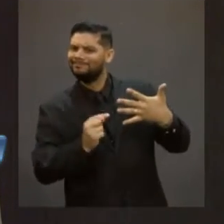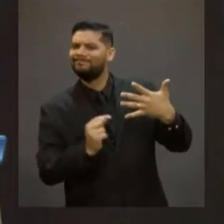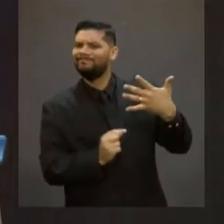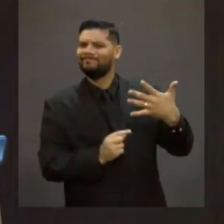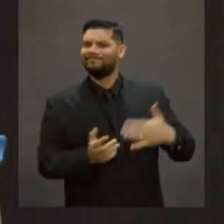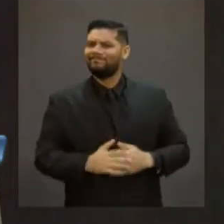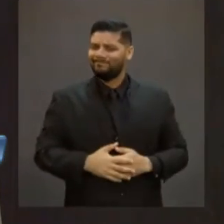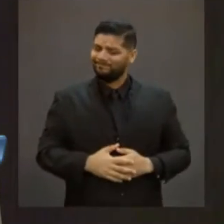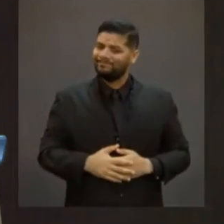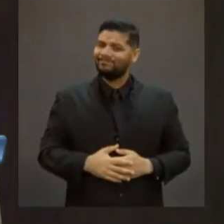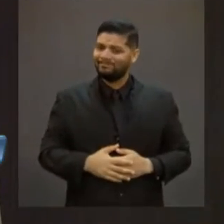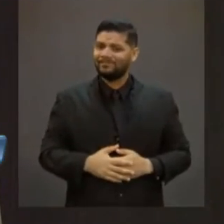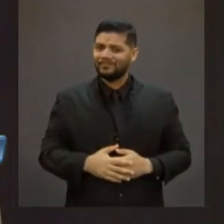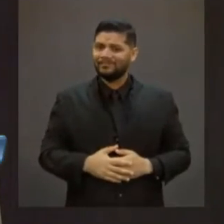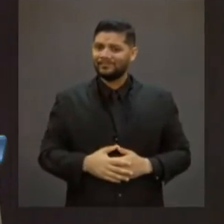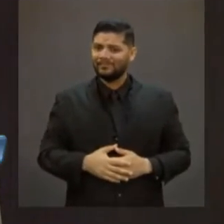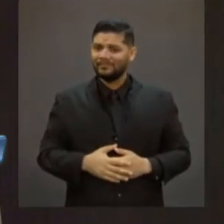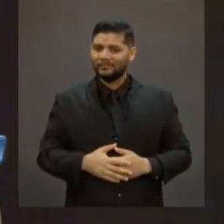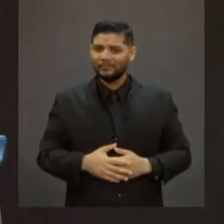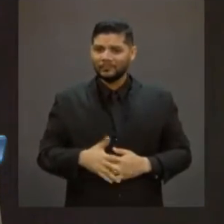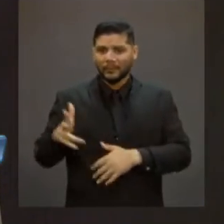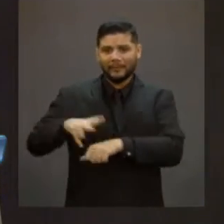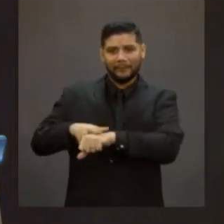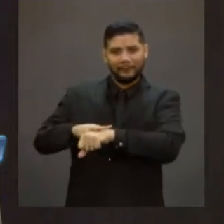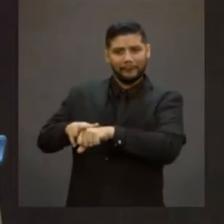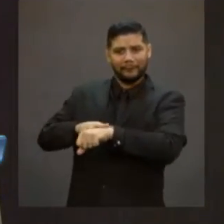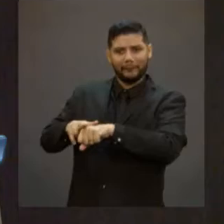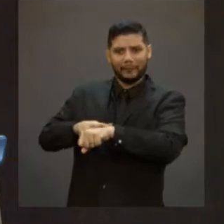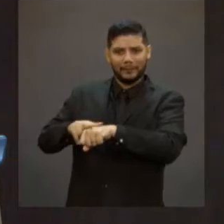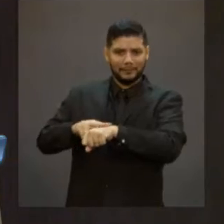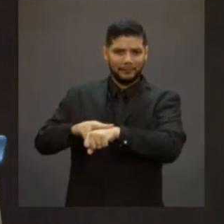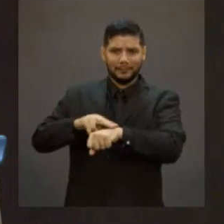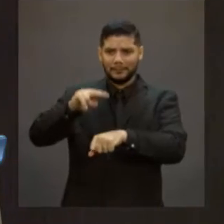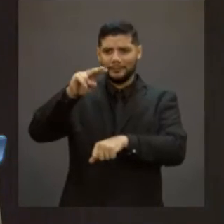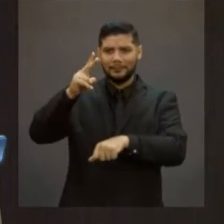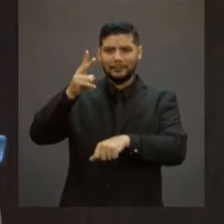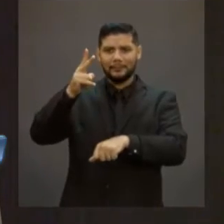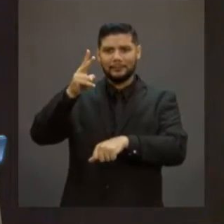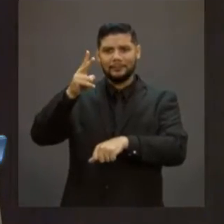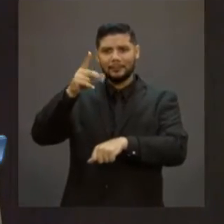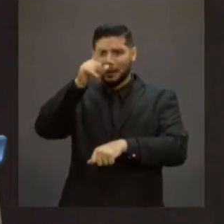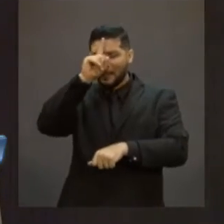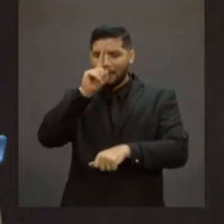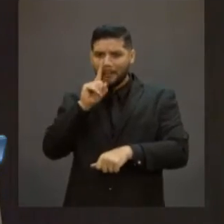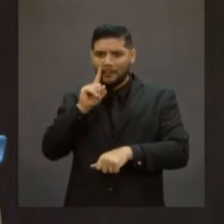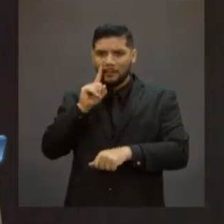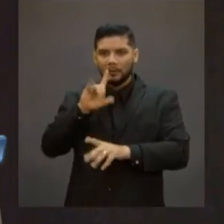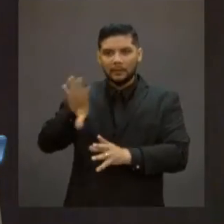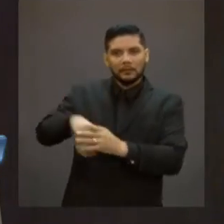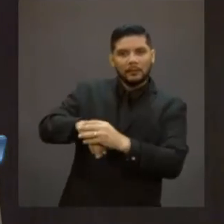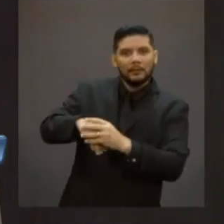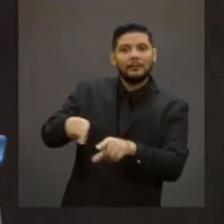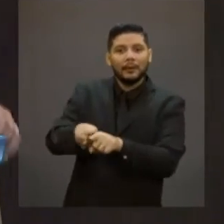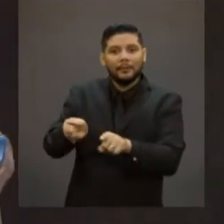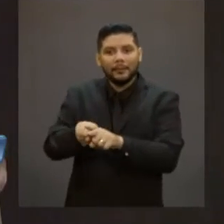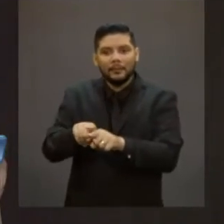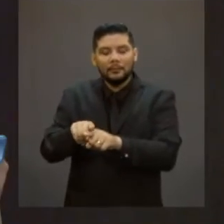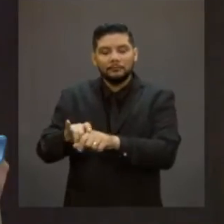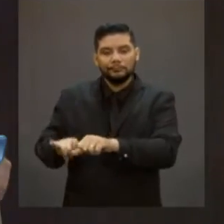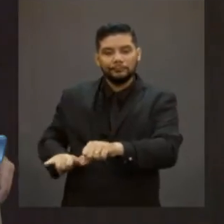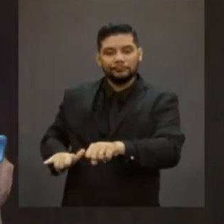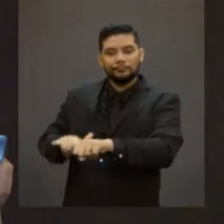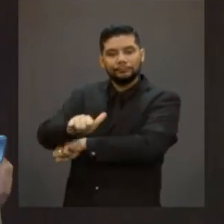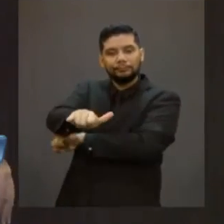-intitulada assim, assim denominada pelo seu próprio signatário, acaba por também enganar